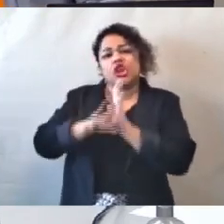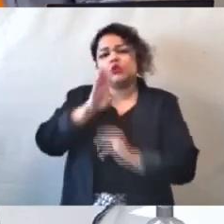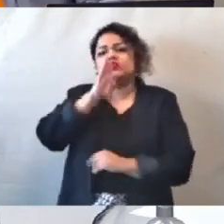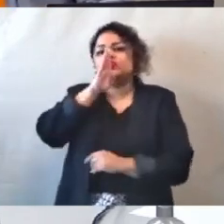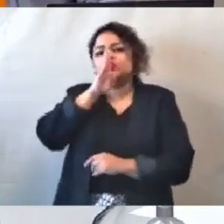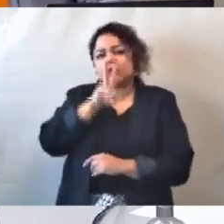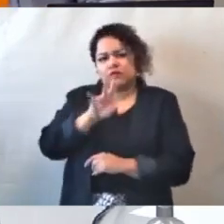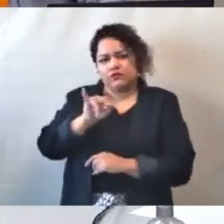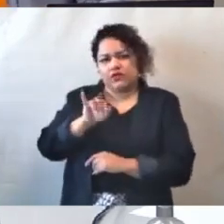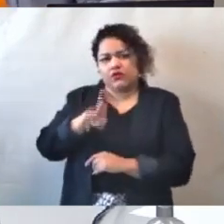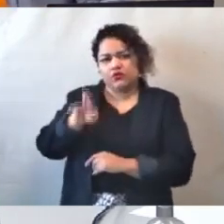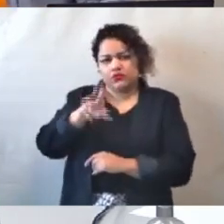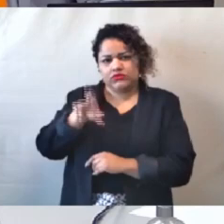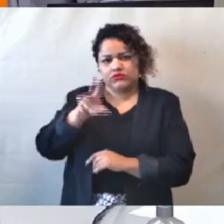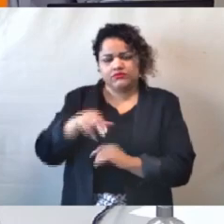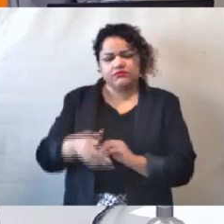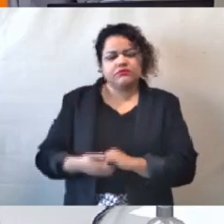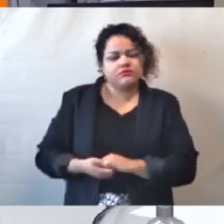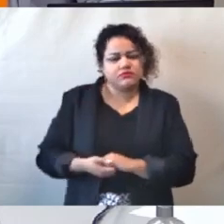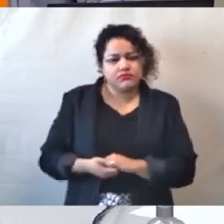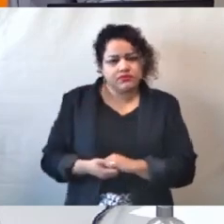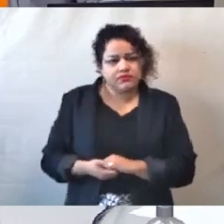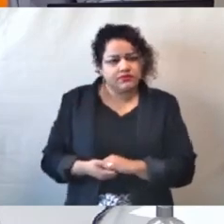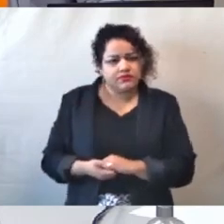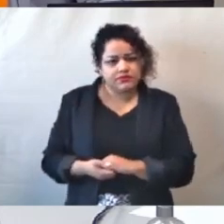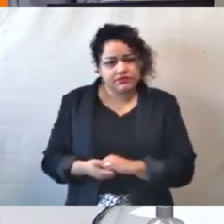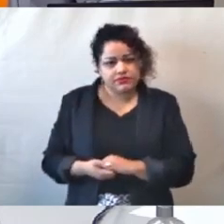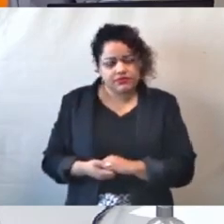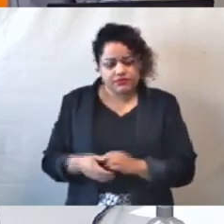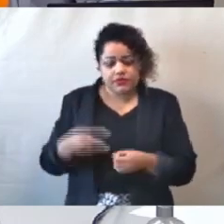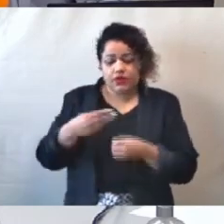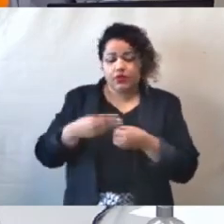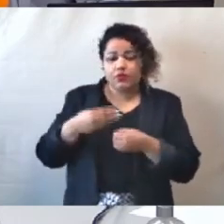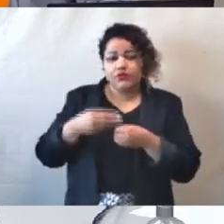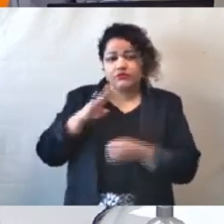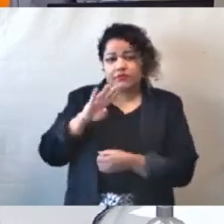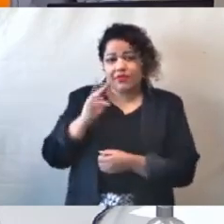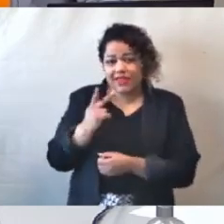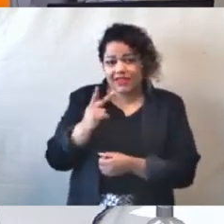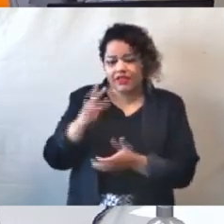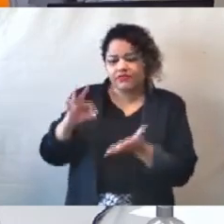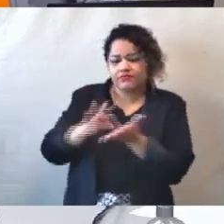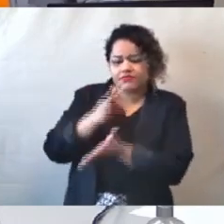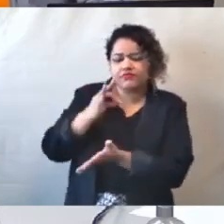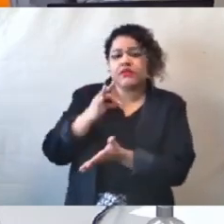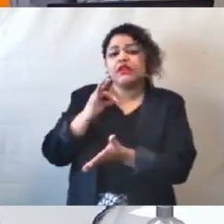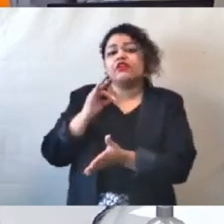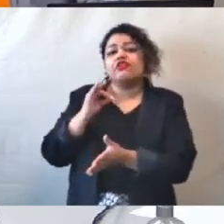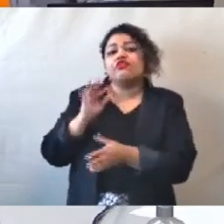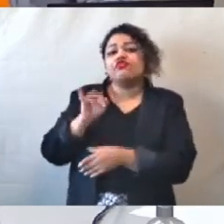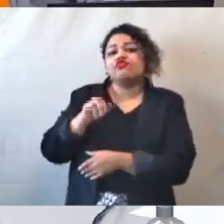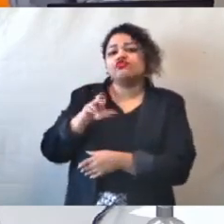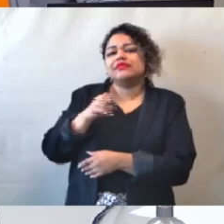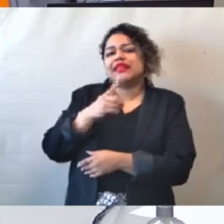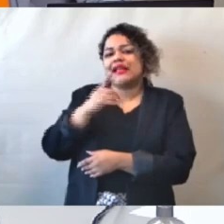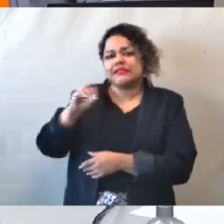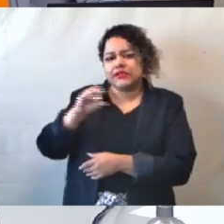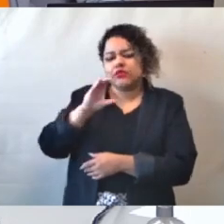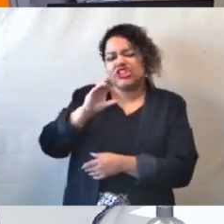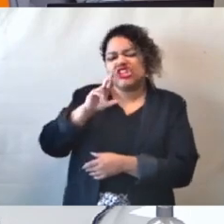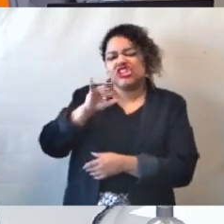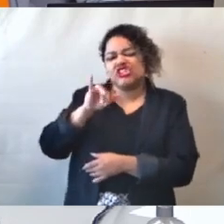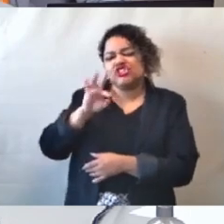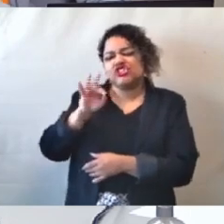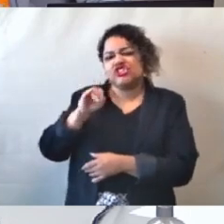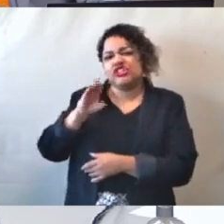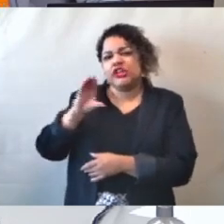O município de Belo Horizonte contratou a Fundação Cristiano Ottonio ao custo de R 11 milhões. A Fundação emitiu